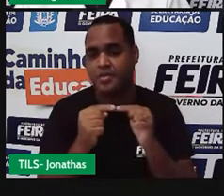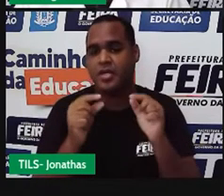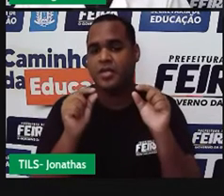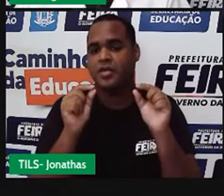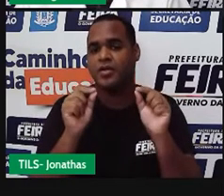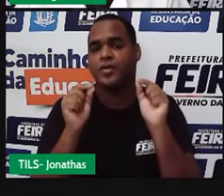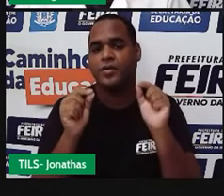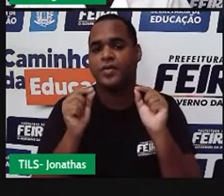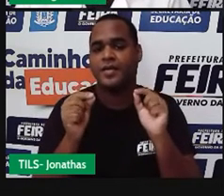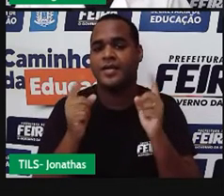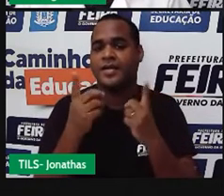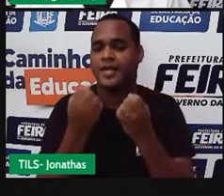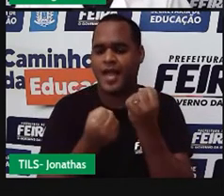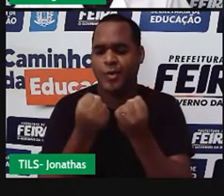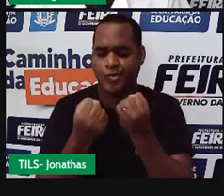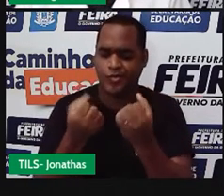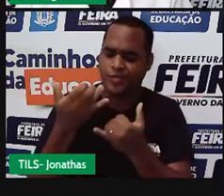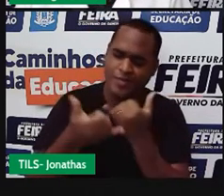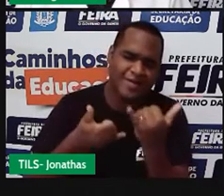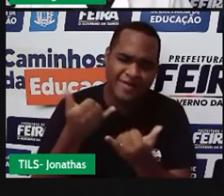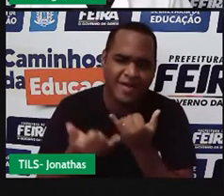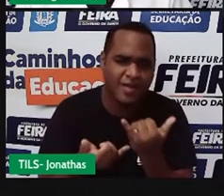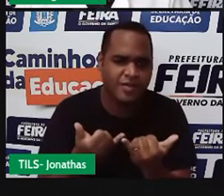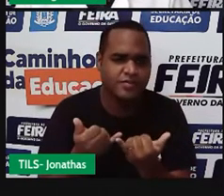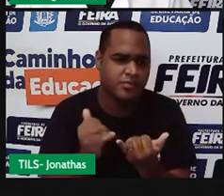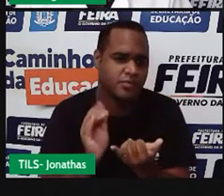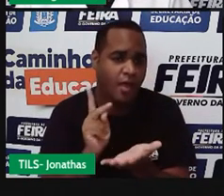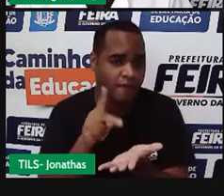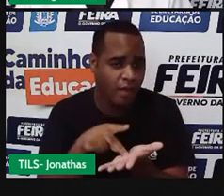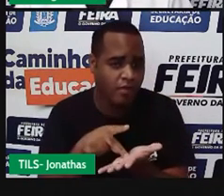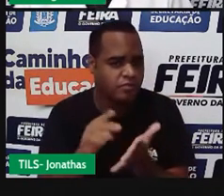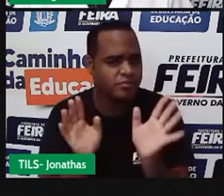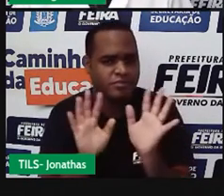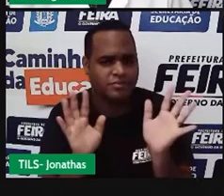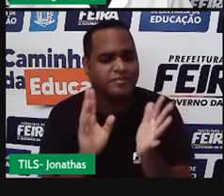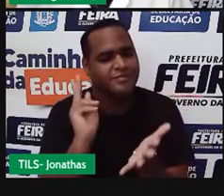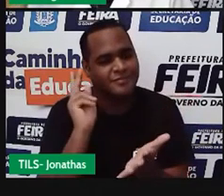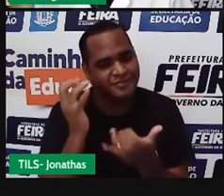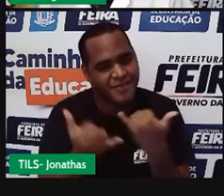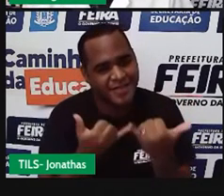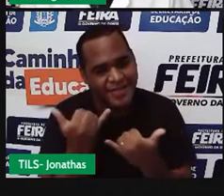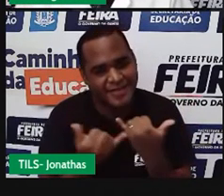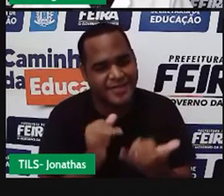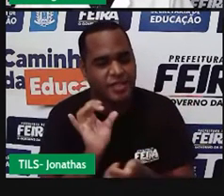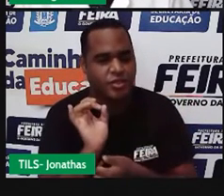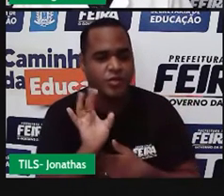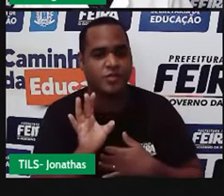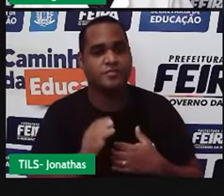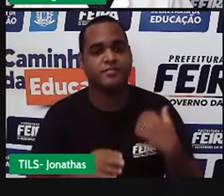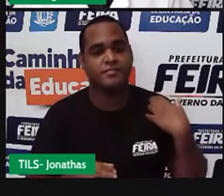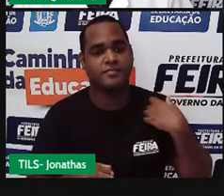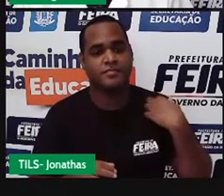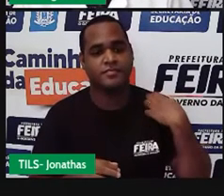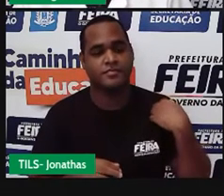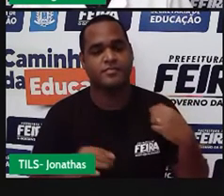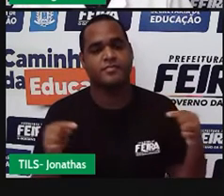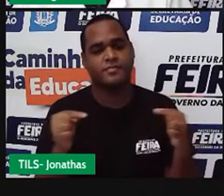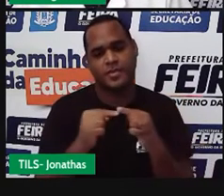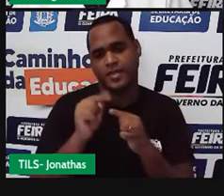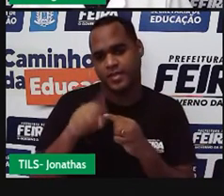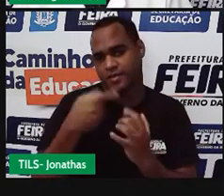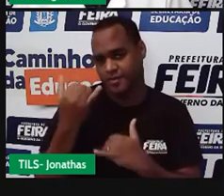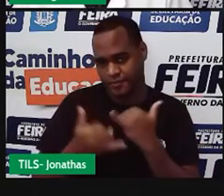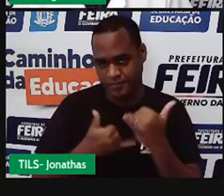carrinhos de brinquedo, né? Carrinhos aí de brinquedo. E é sobre essa coisa de brinquedo que